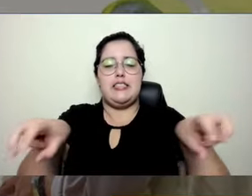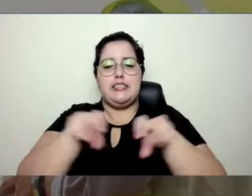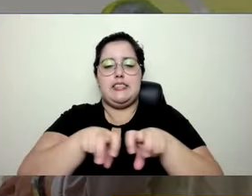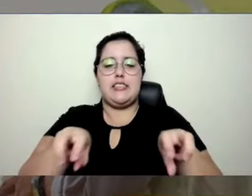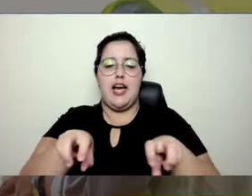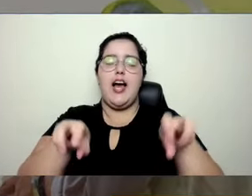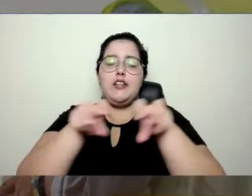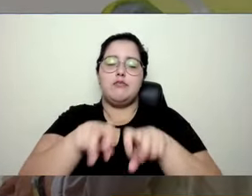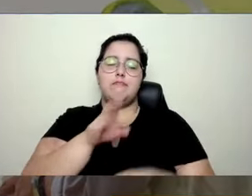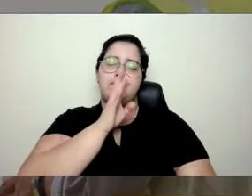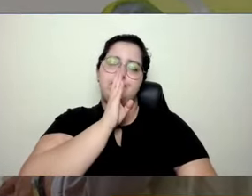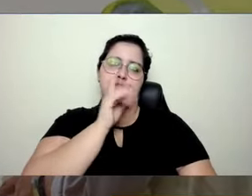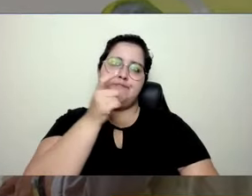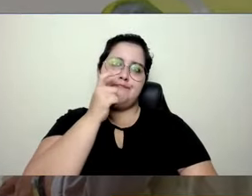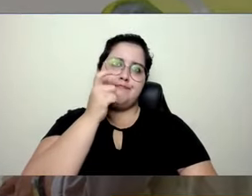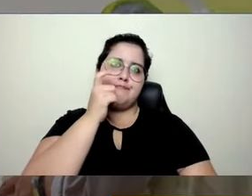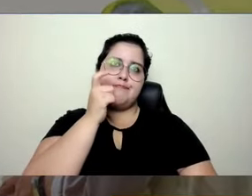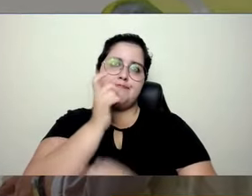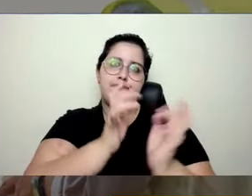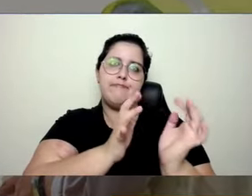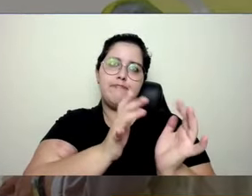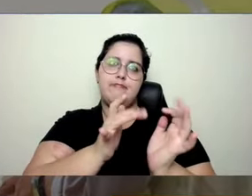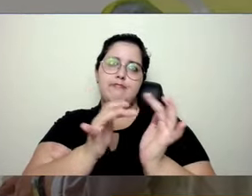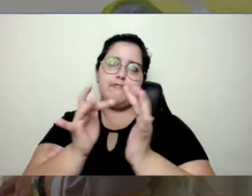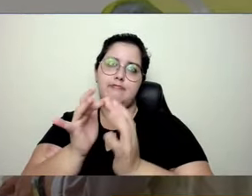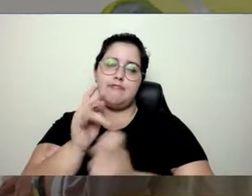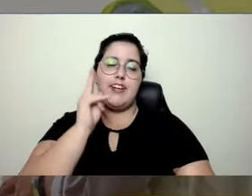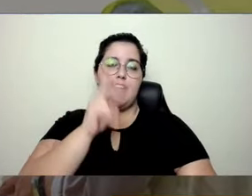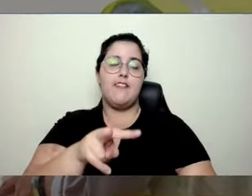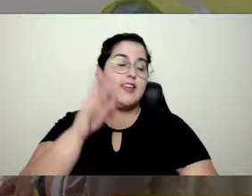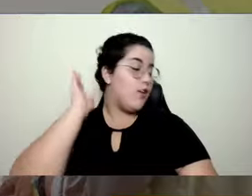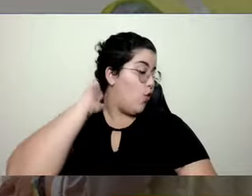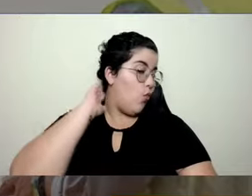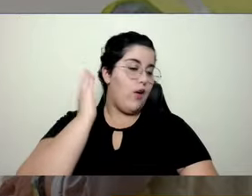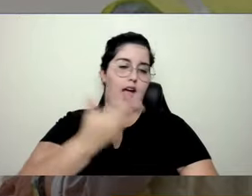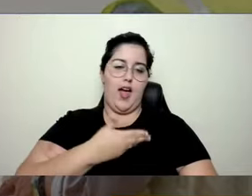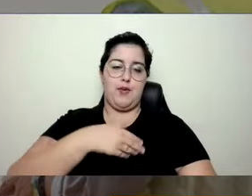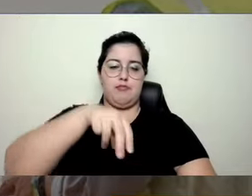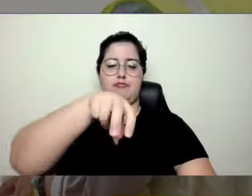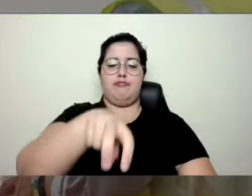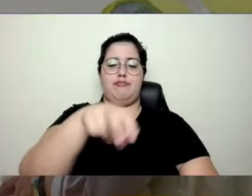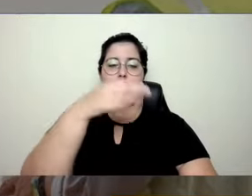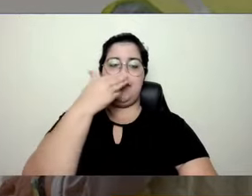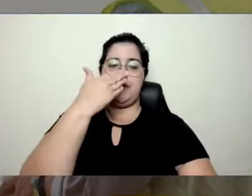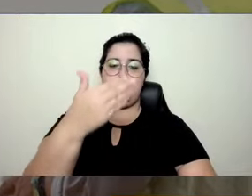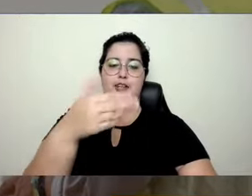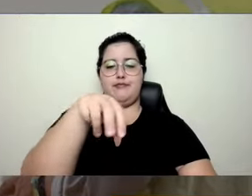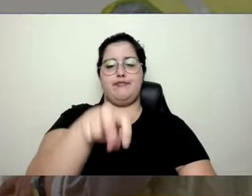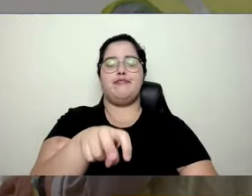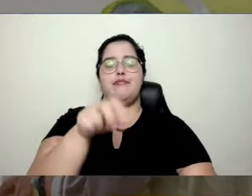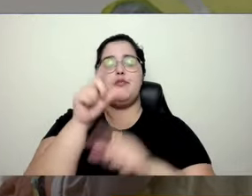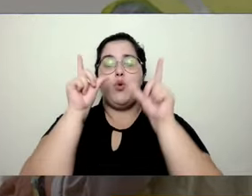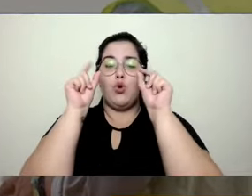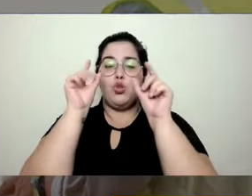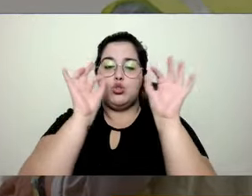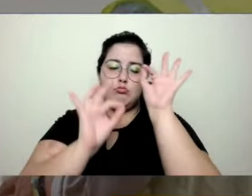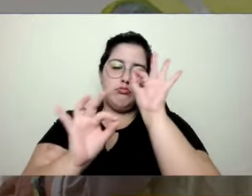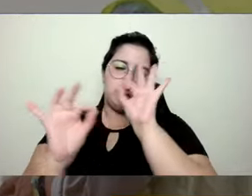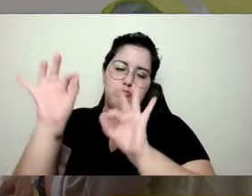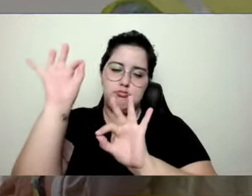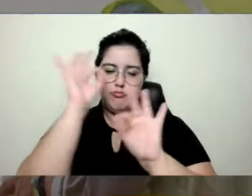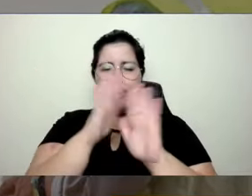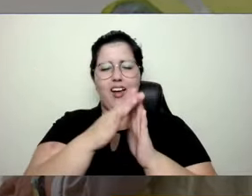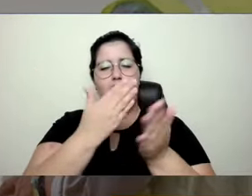enfileirados, olhando para as nucas uns dos outros, sem interagir, com o sono tomando conta das nossas